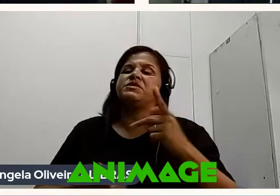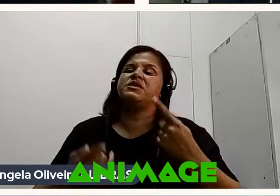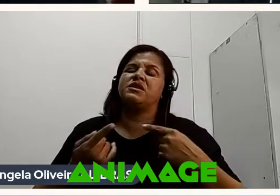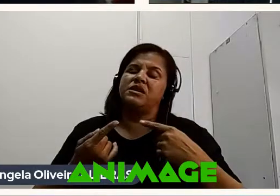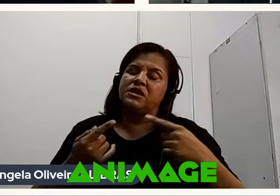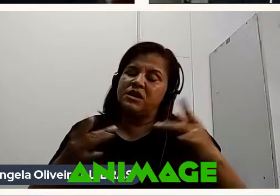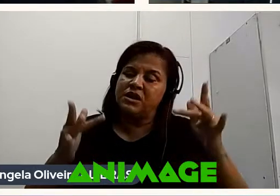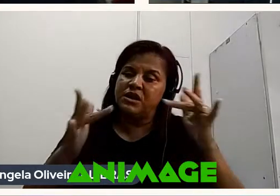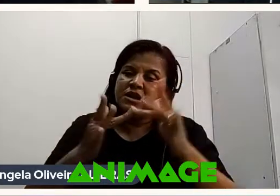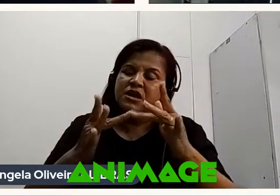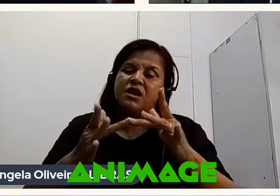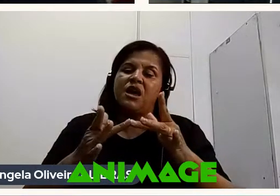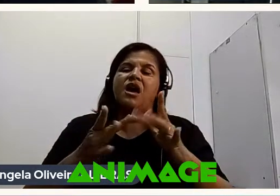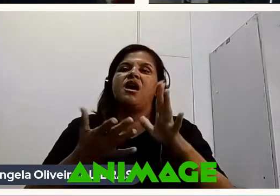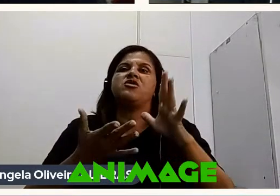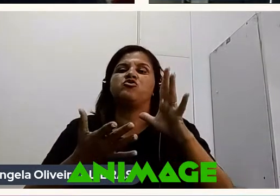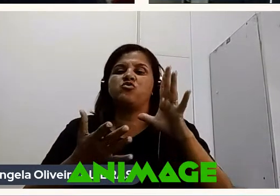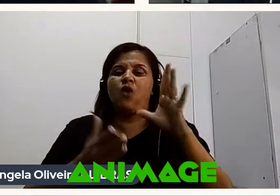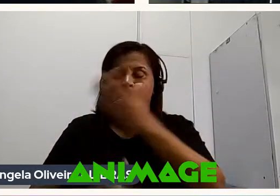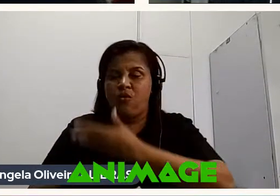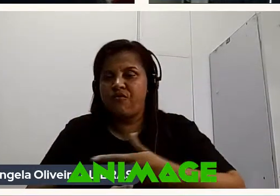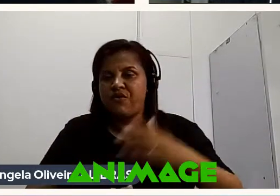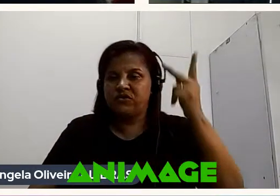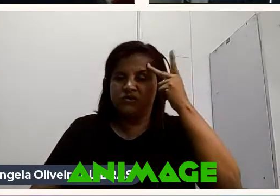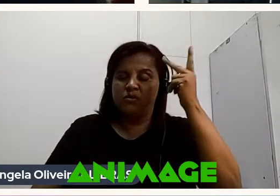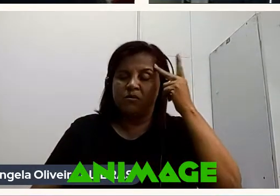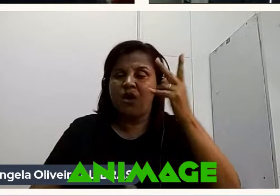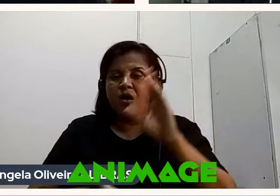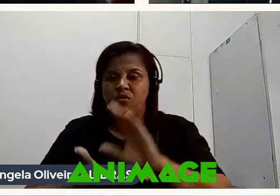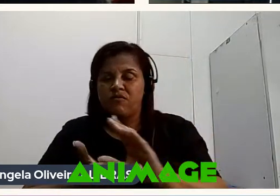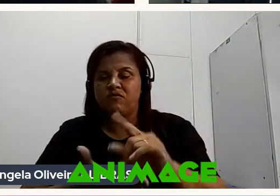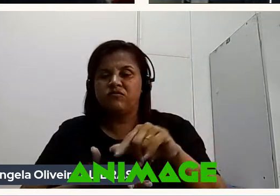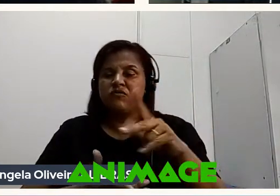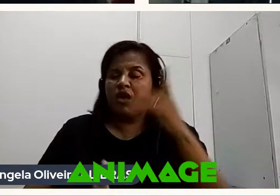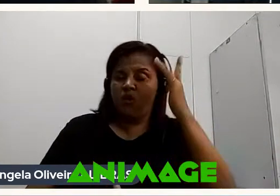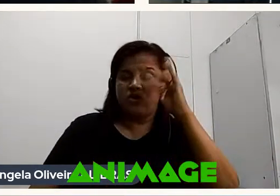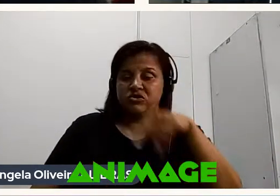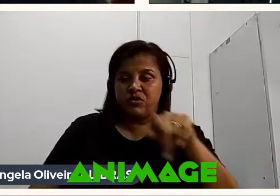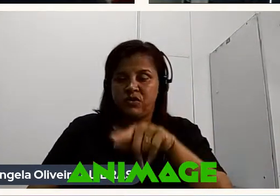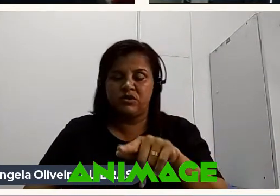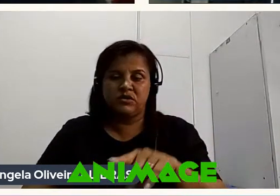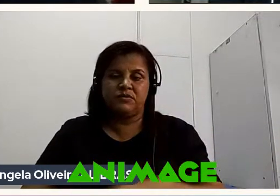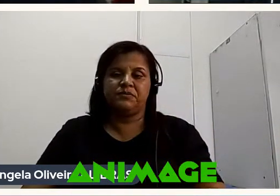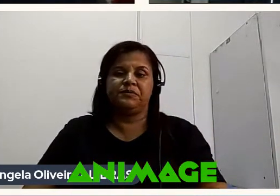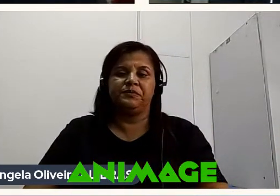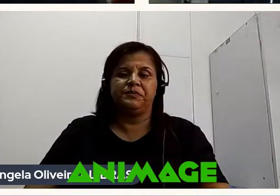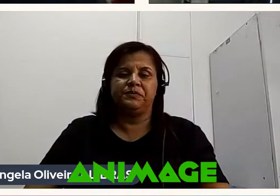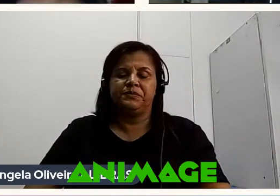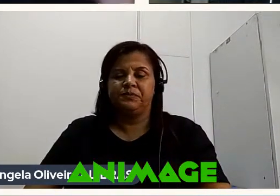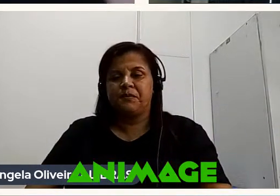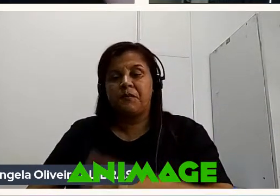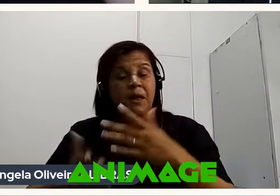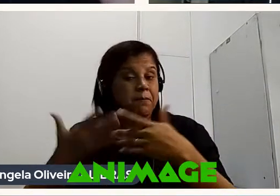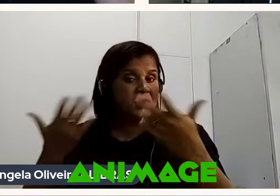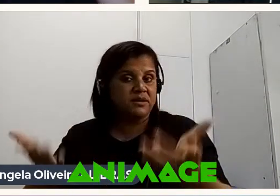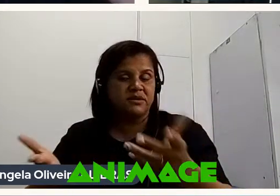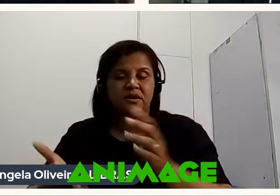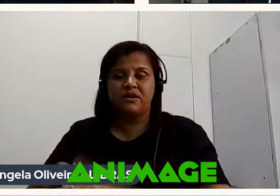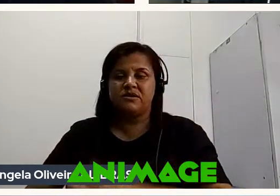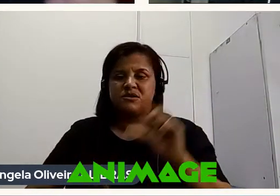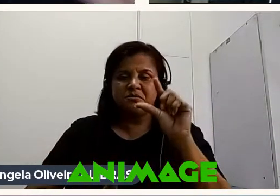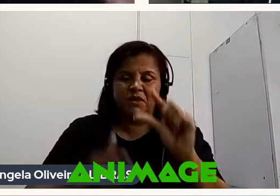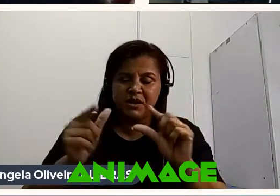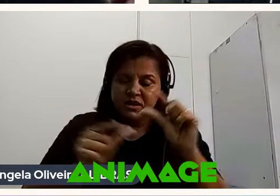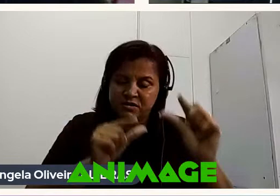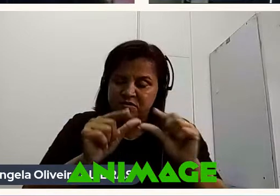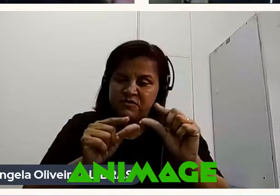E ao fundo Eu acho que são esses Se eu não me engano Mas é isso De pedacinho em pedacinho